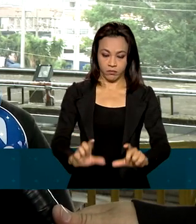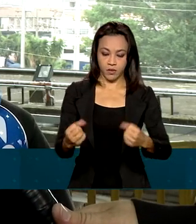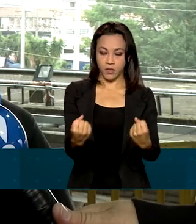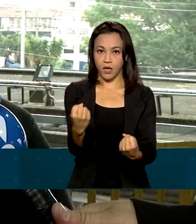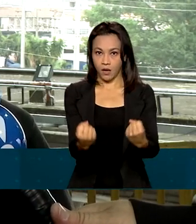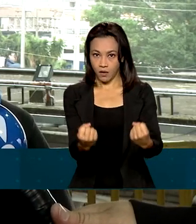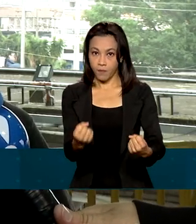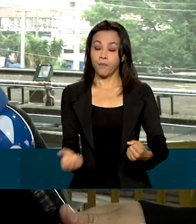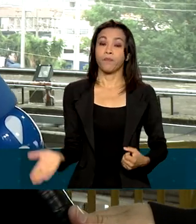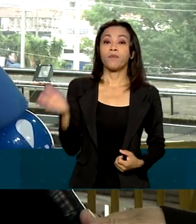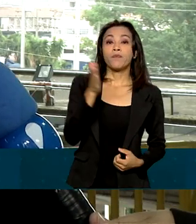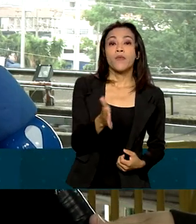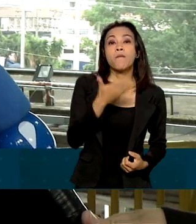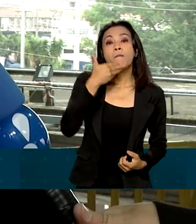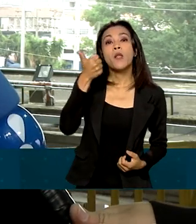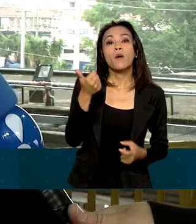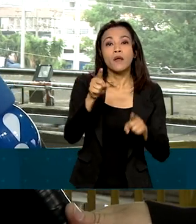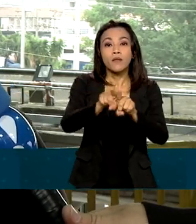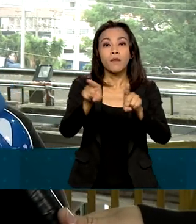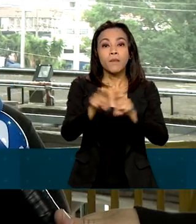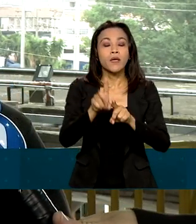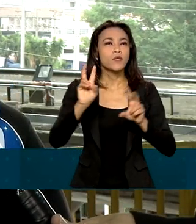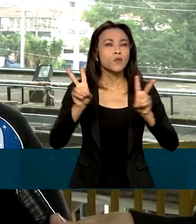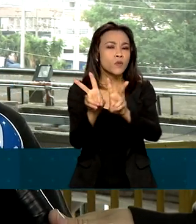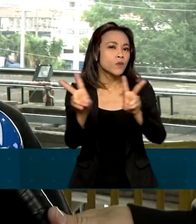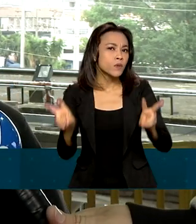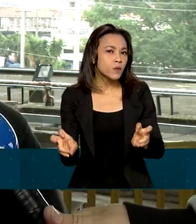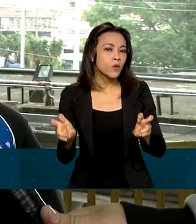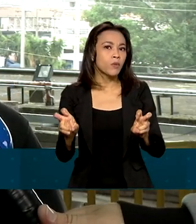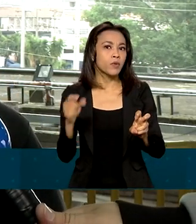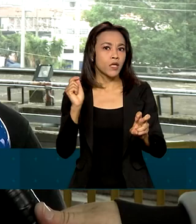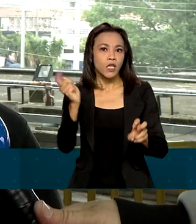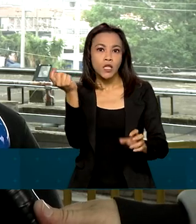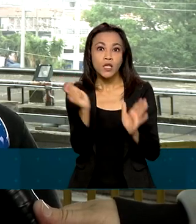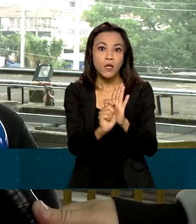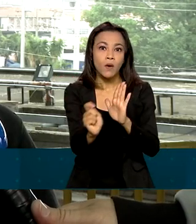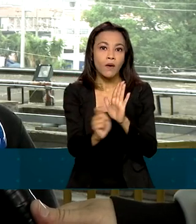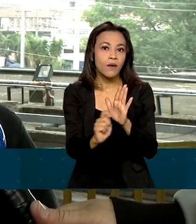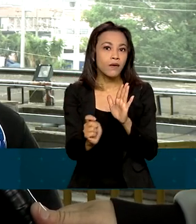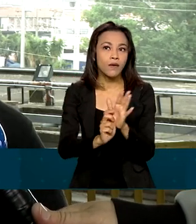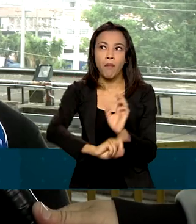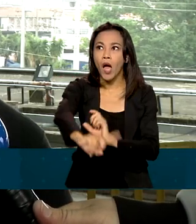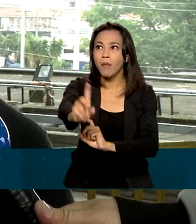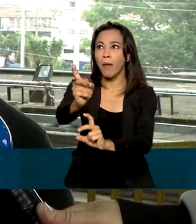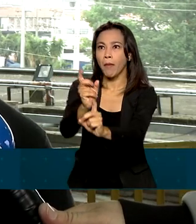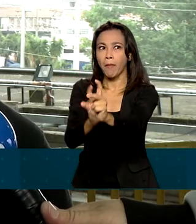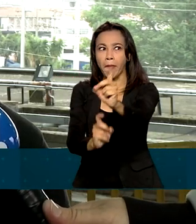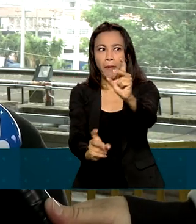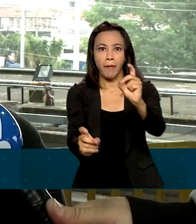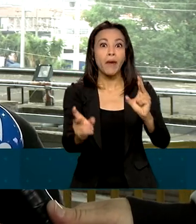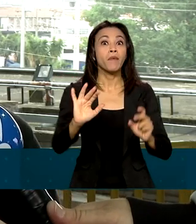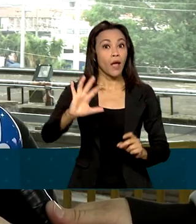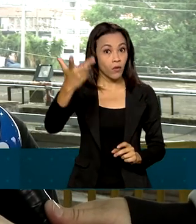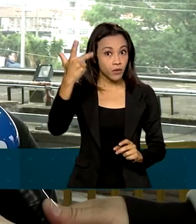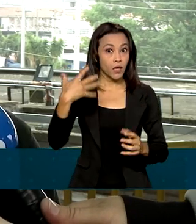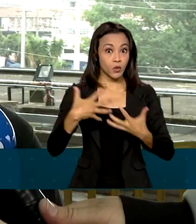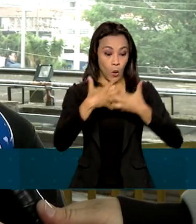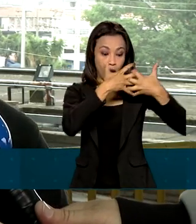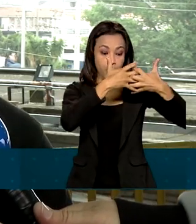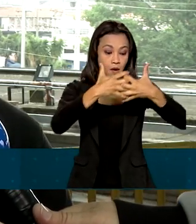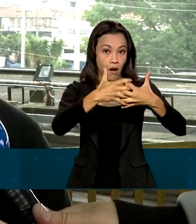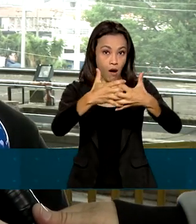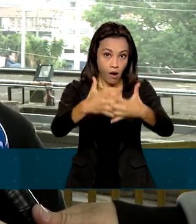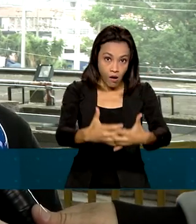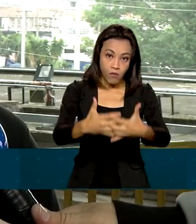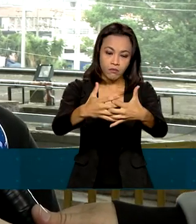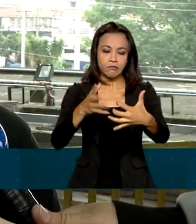melhorar também a parte de questões relacionadas a tráfico de drogas, que hoje é uma realidade também. Muitas vezes o caminhão acaba transportando